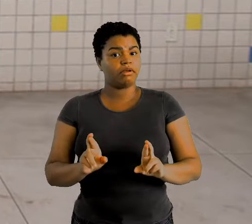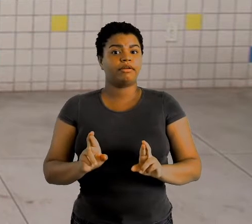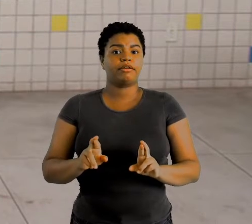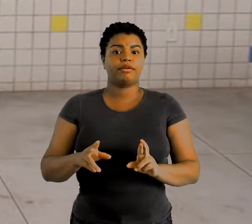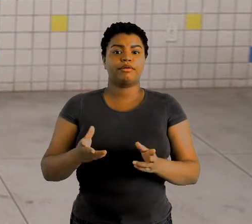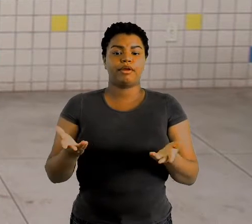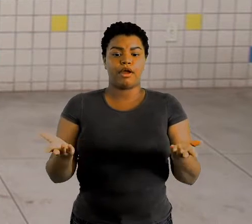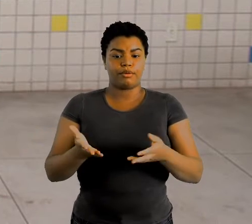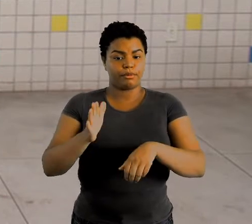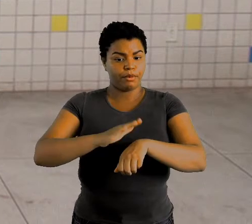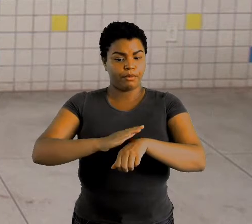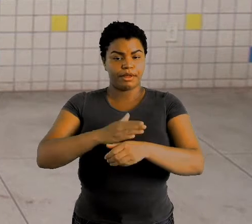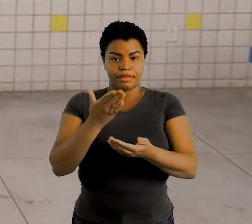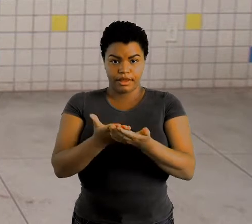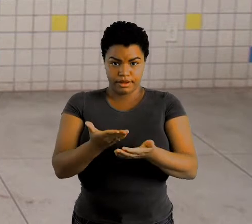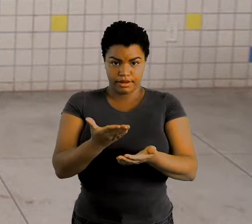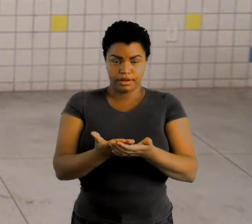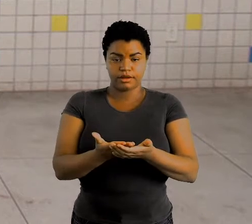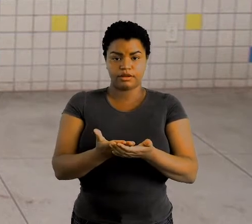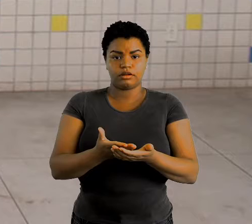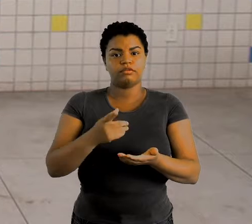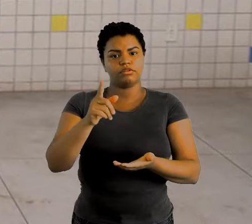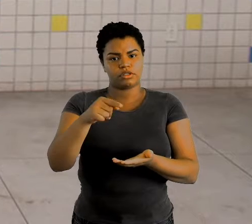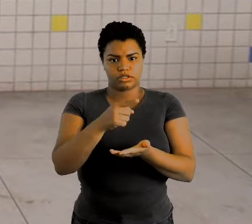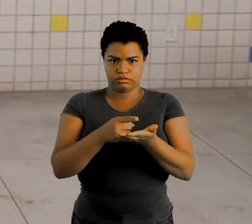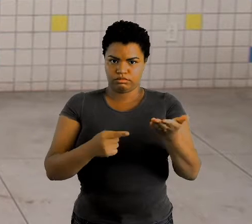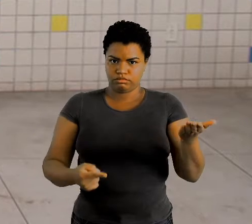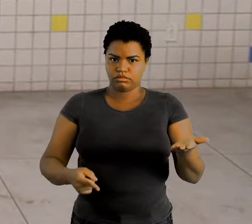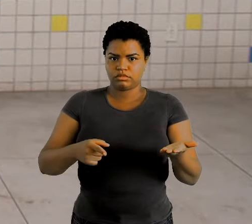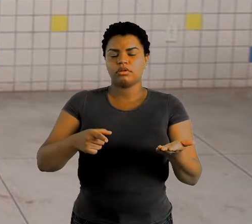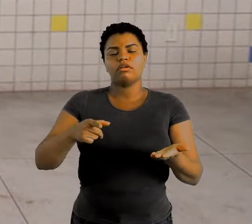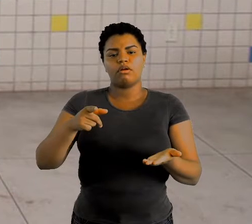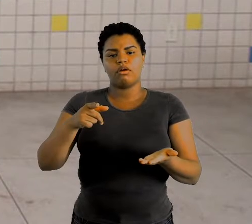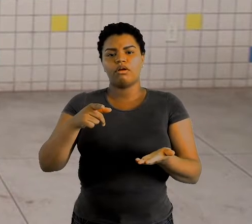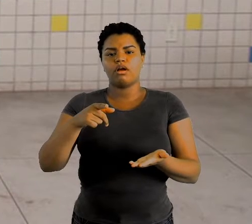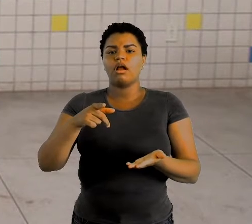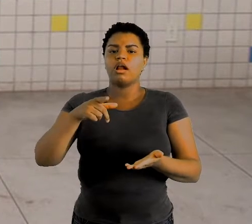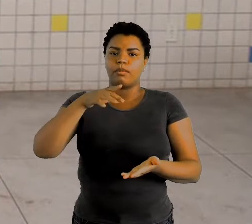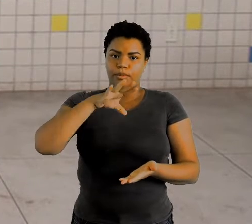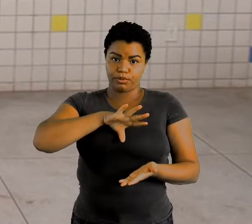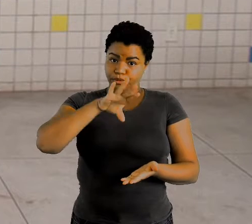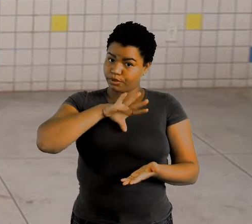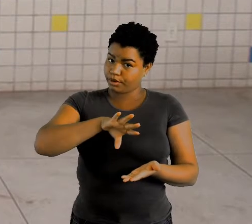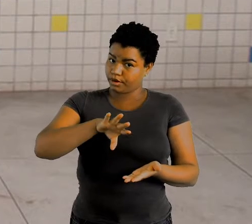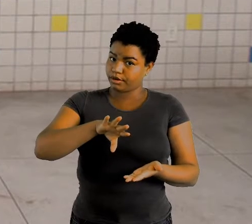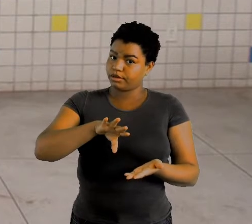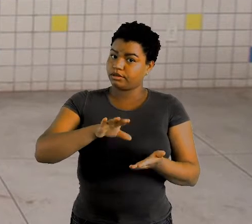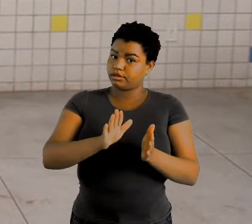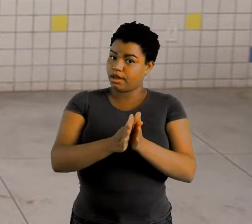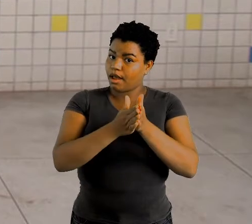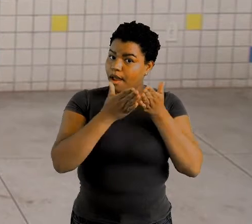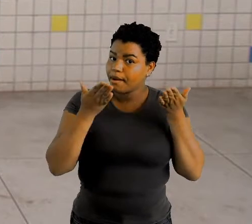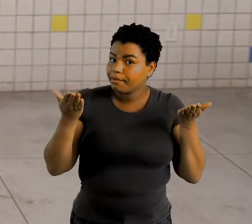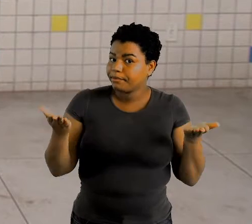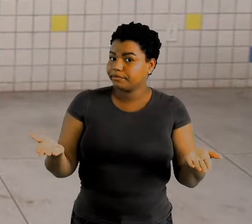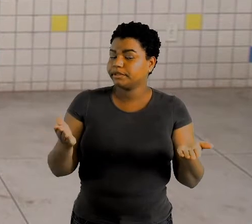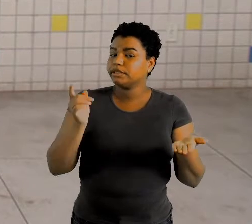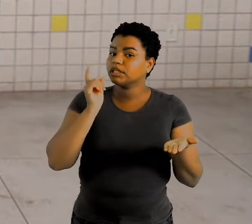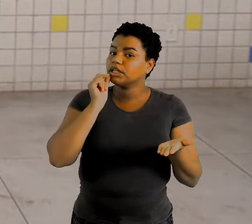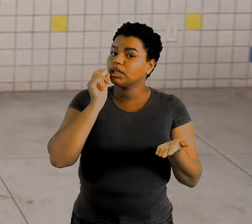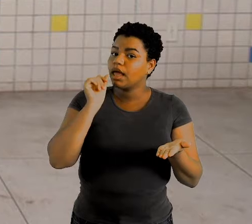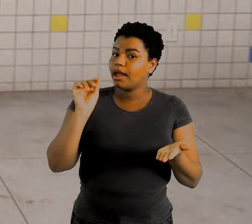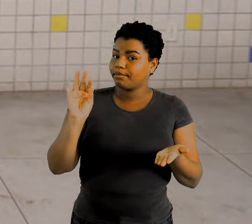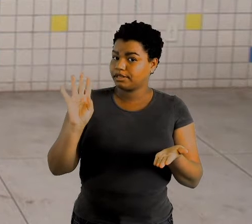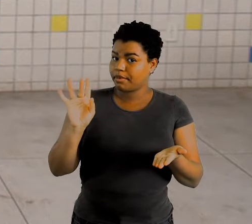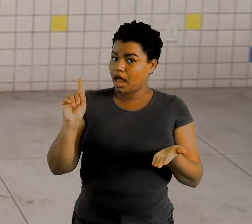no momento dessa aula, com o caderno de língua portuguesa, já aberto, com o lápis na